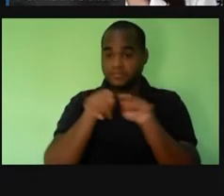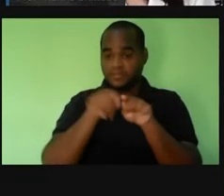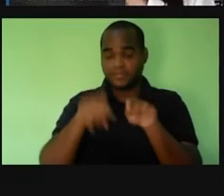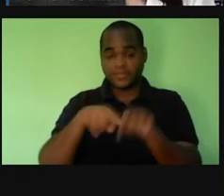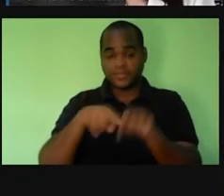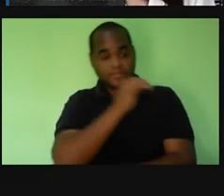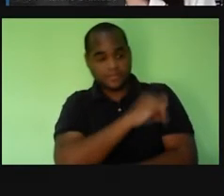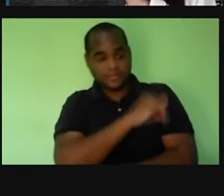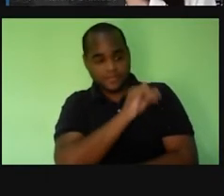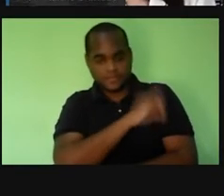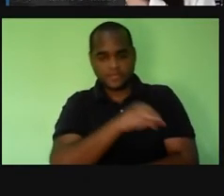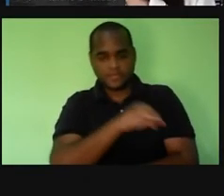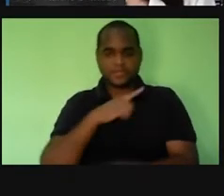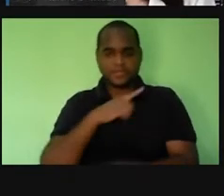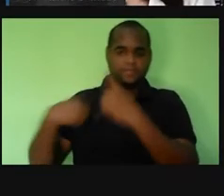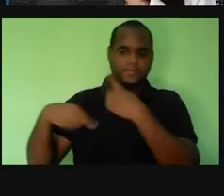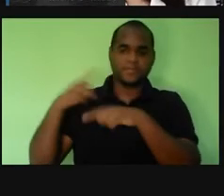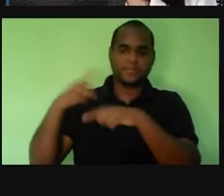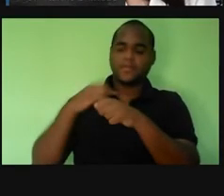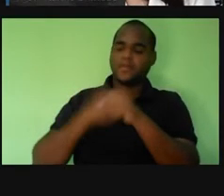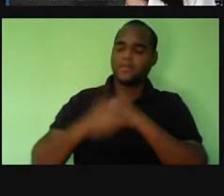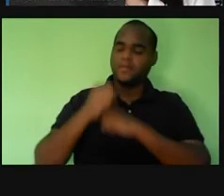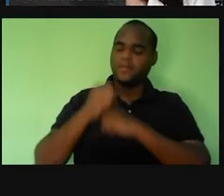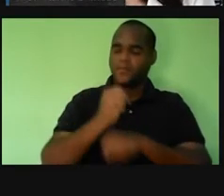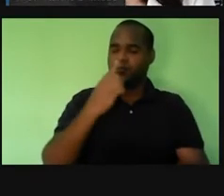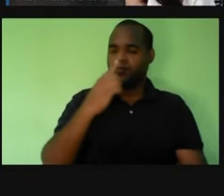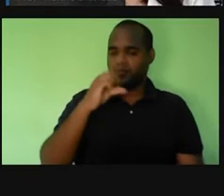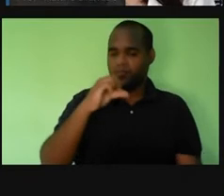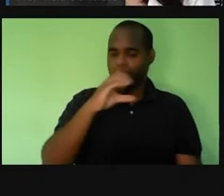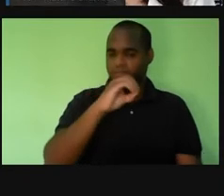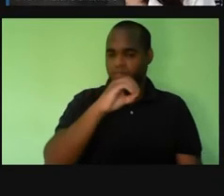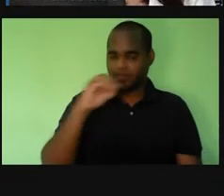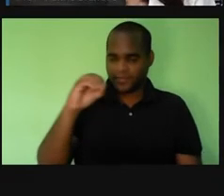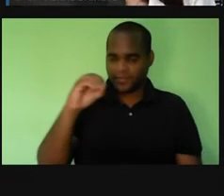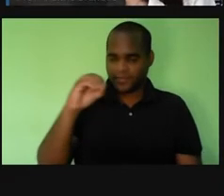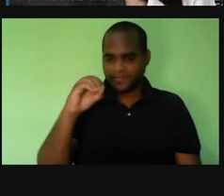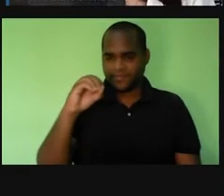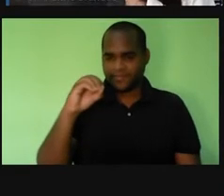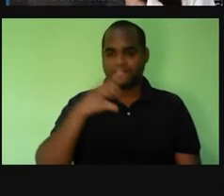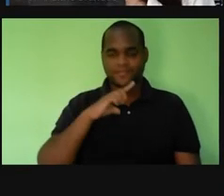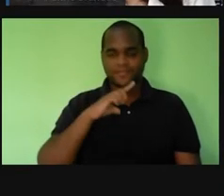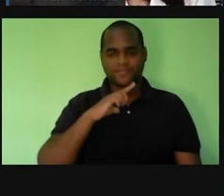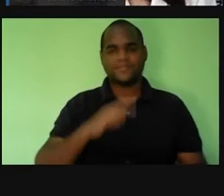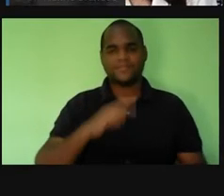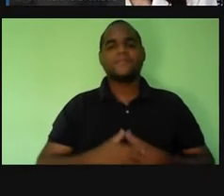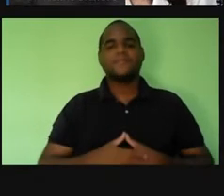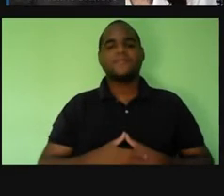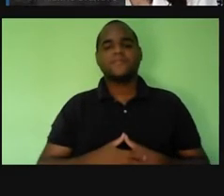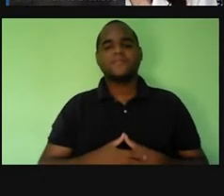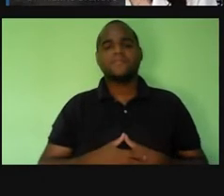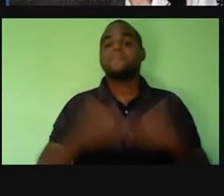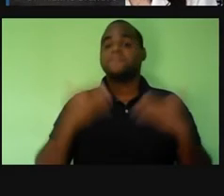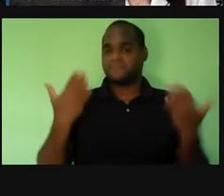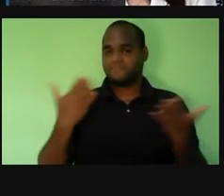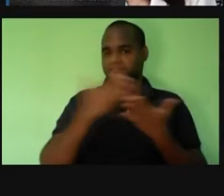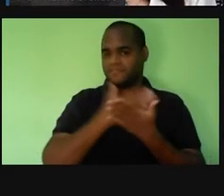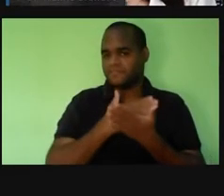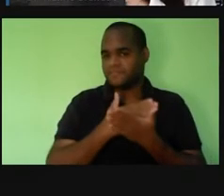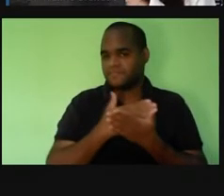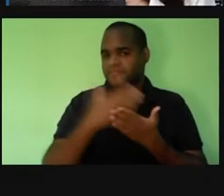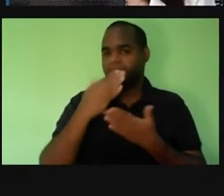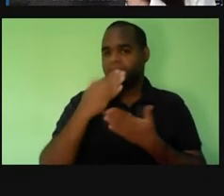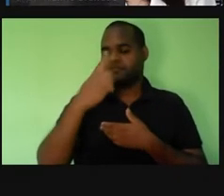no início do século XIX. Lembrando, o século XIX é 1900, né? Então, o início do século